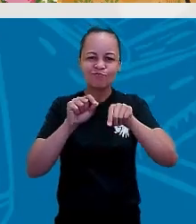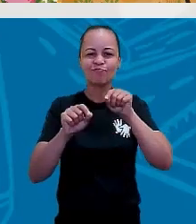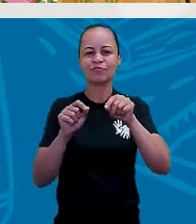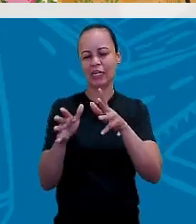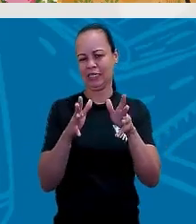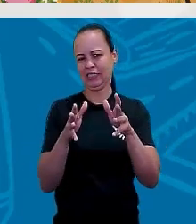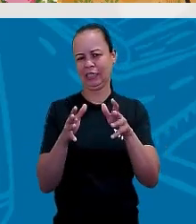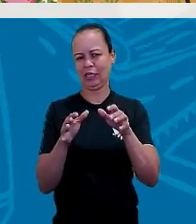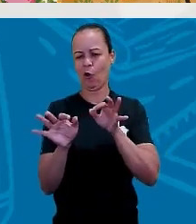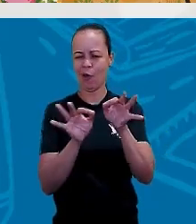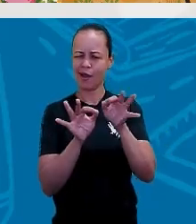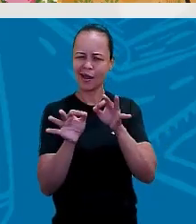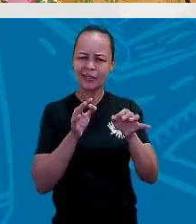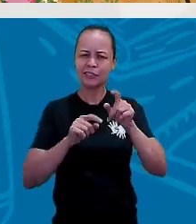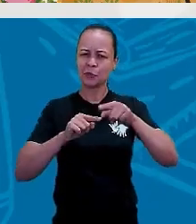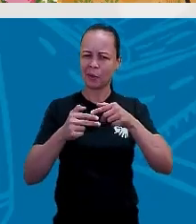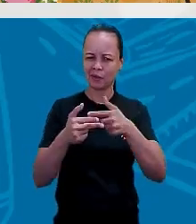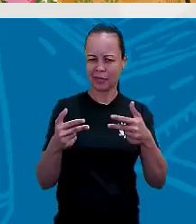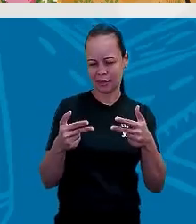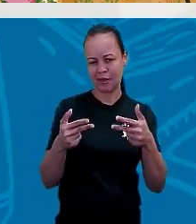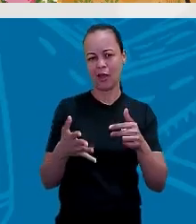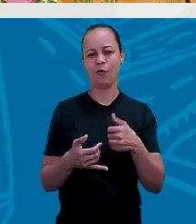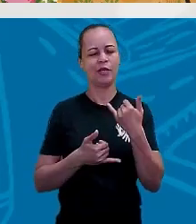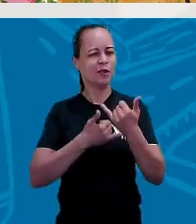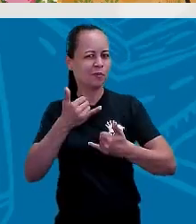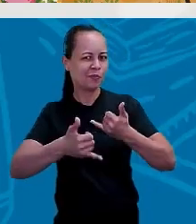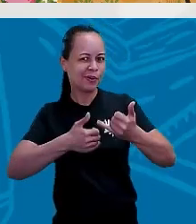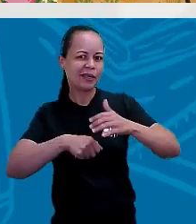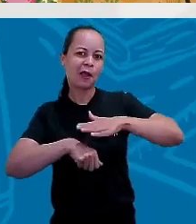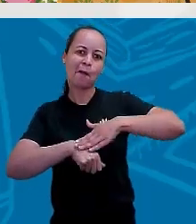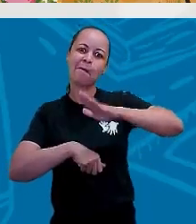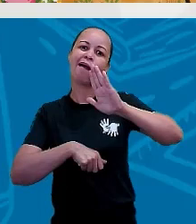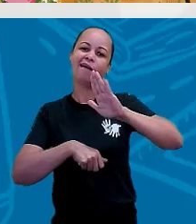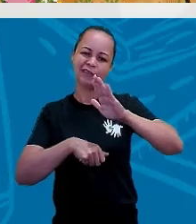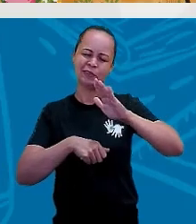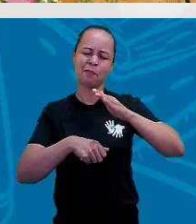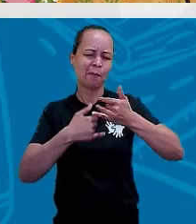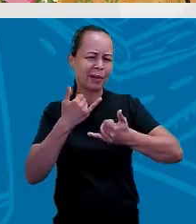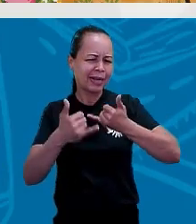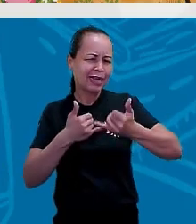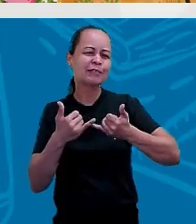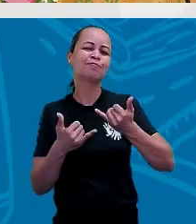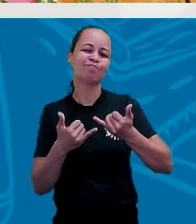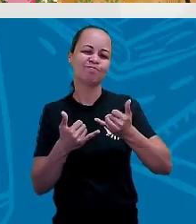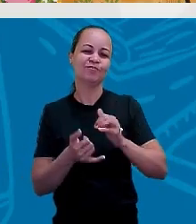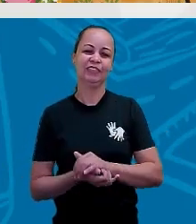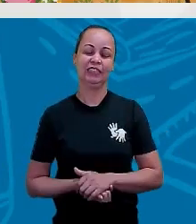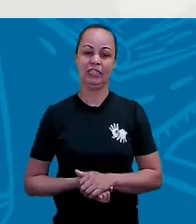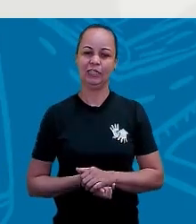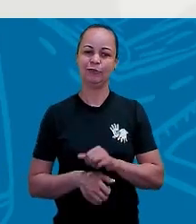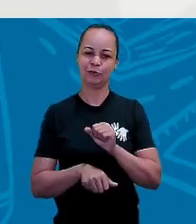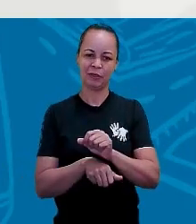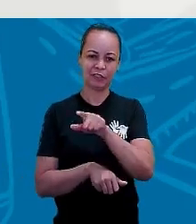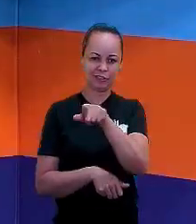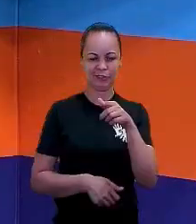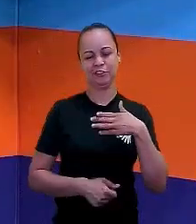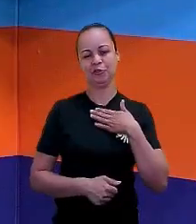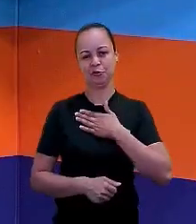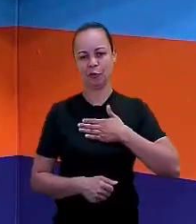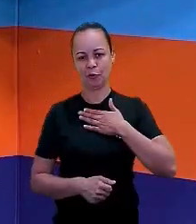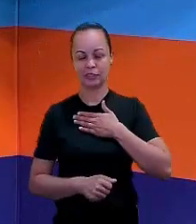is not so much that, and brinque, but brinque a lot. I hope you enjoyed it.